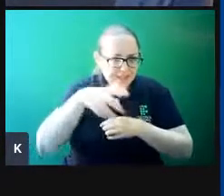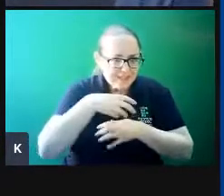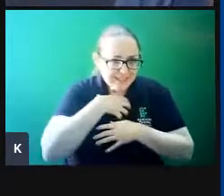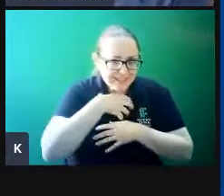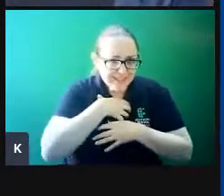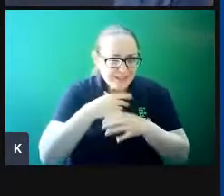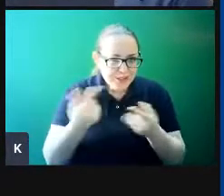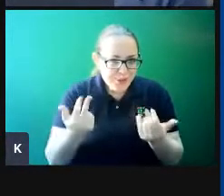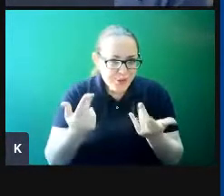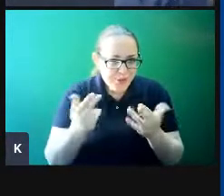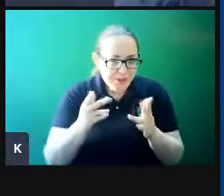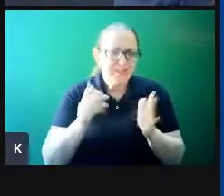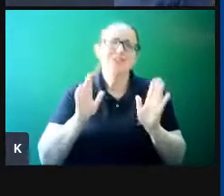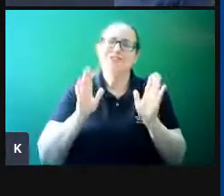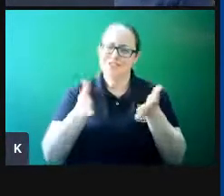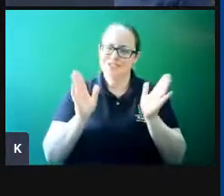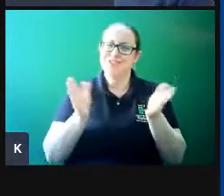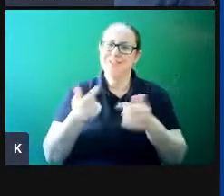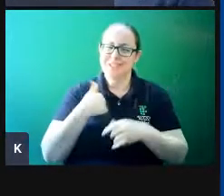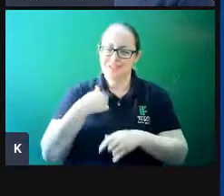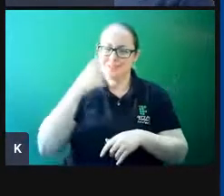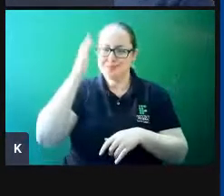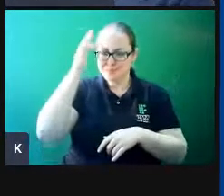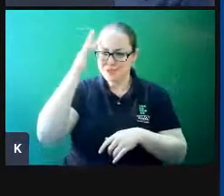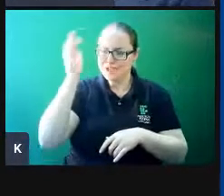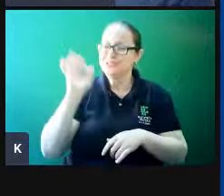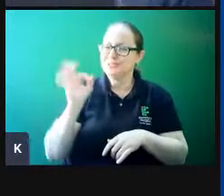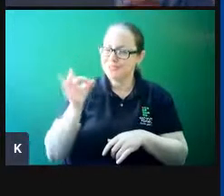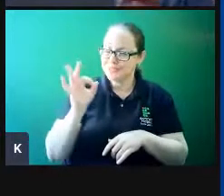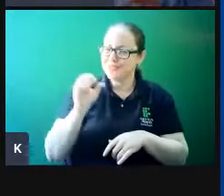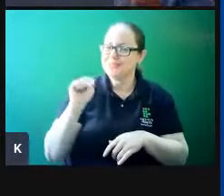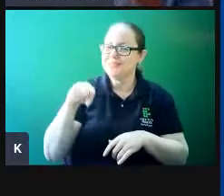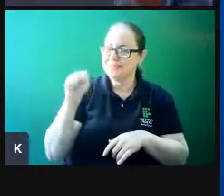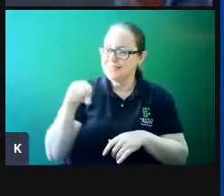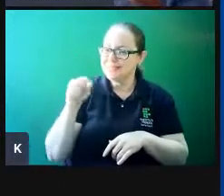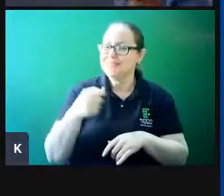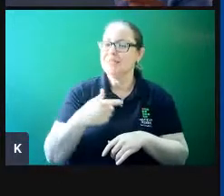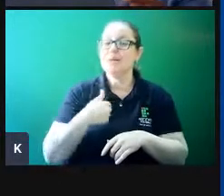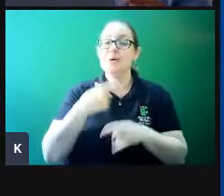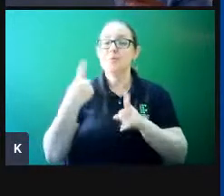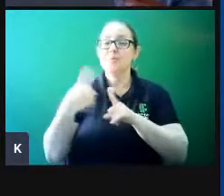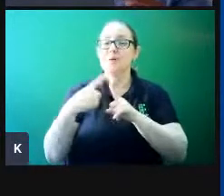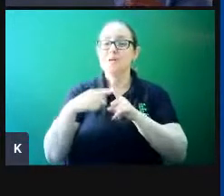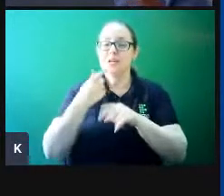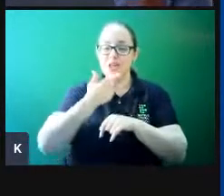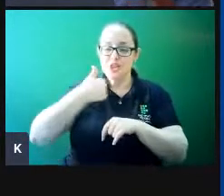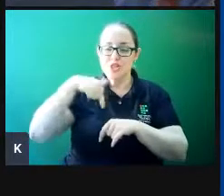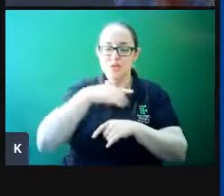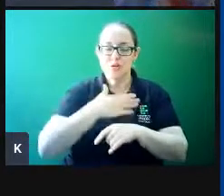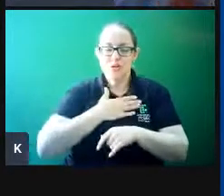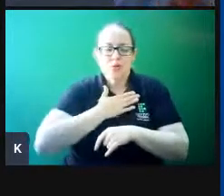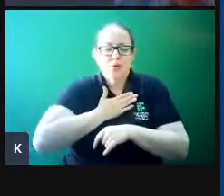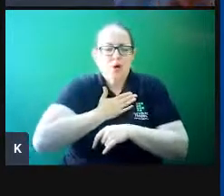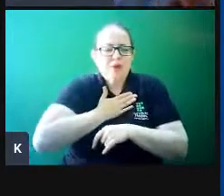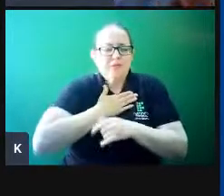sim, porque é normal a gente entrar nesse estado com coisas que a gente gosta.